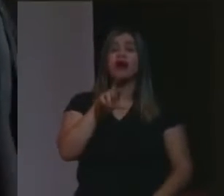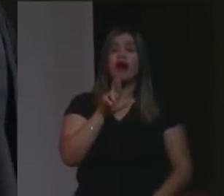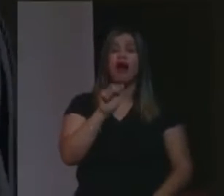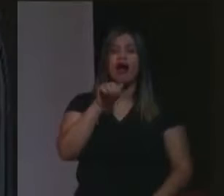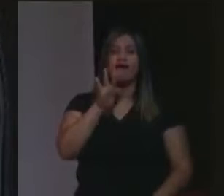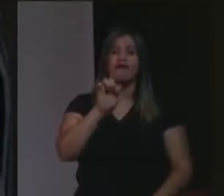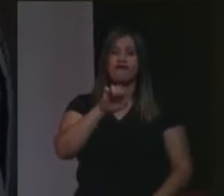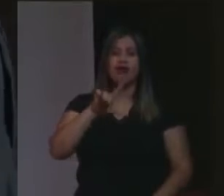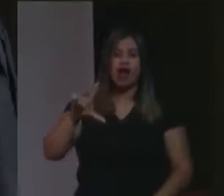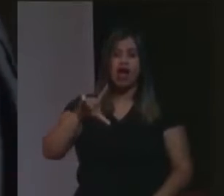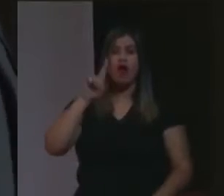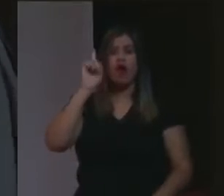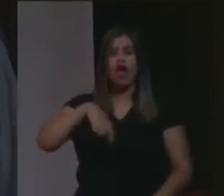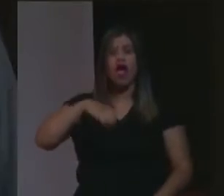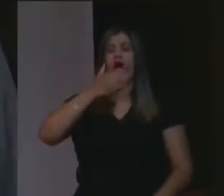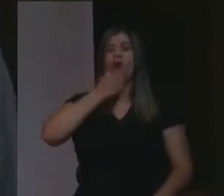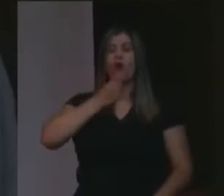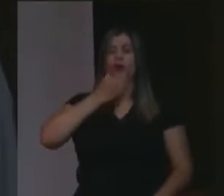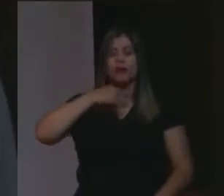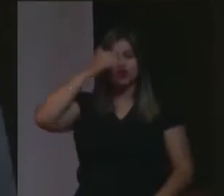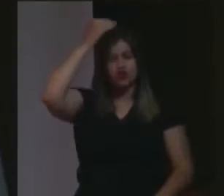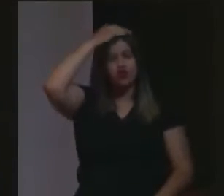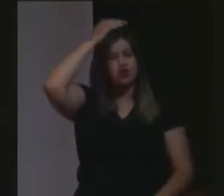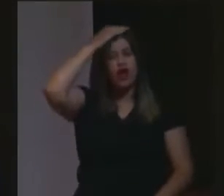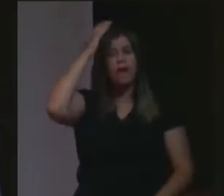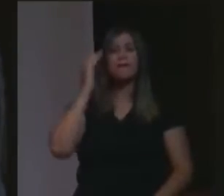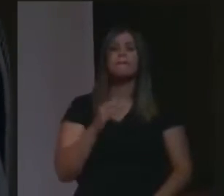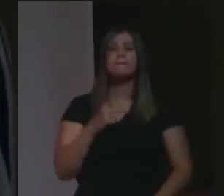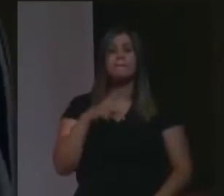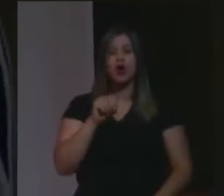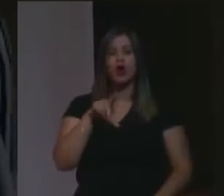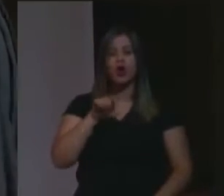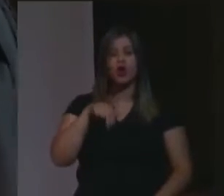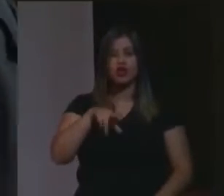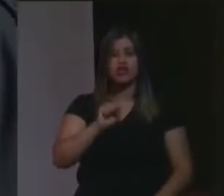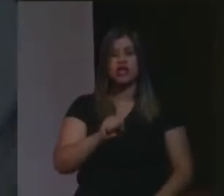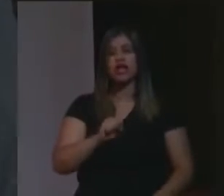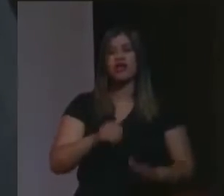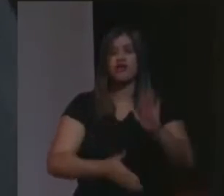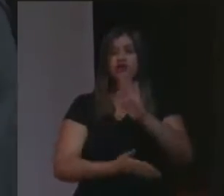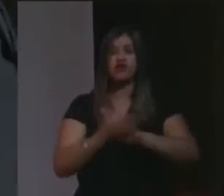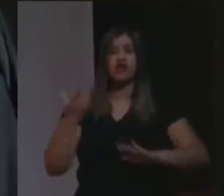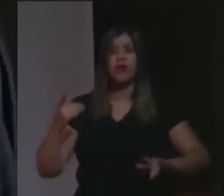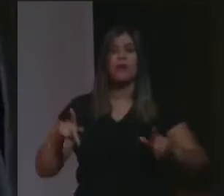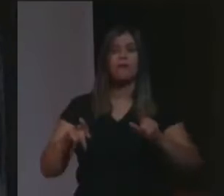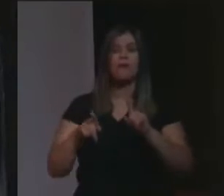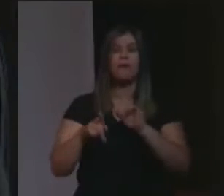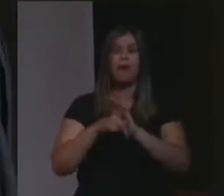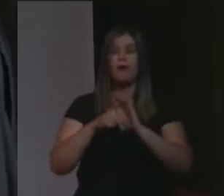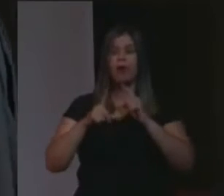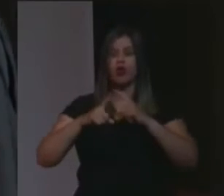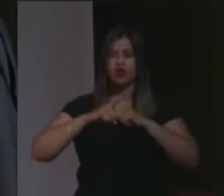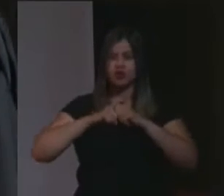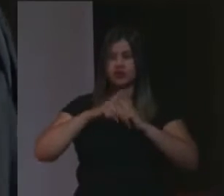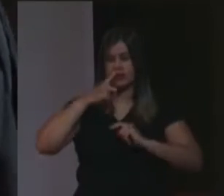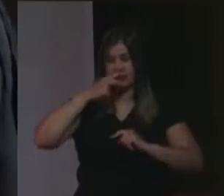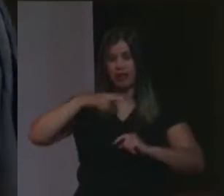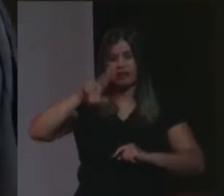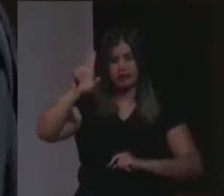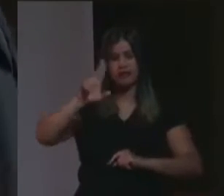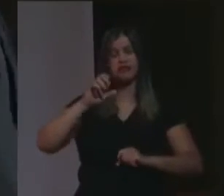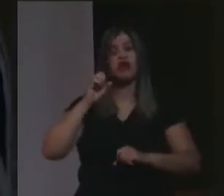é o judeu polonês, fugido do nazismo, já na Polônia, na década de 40,